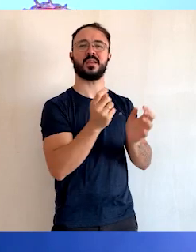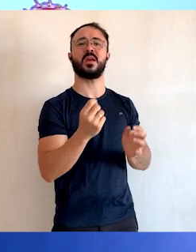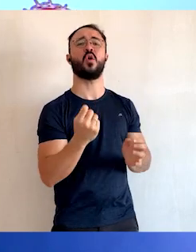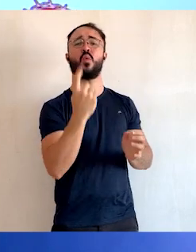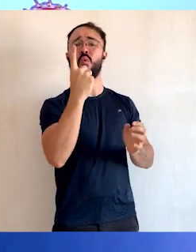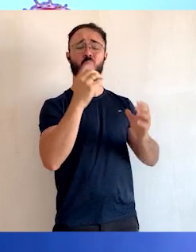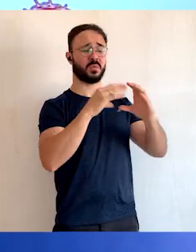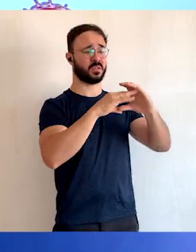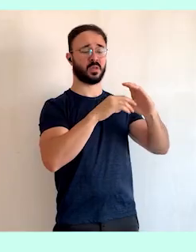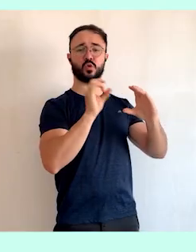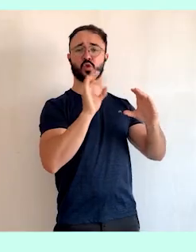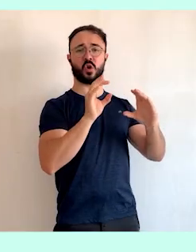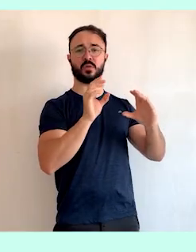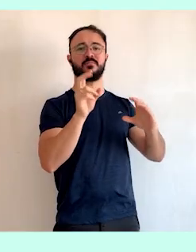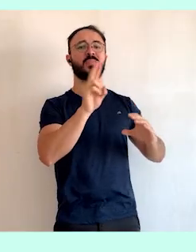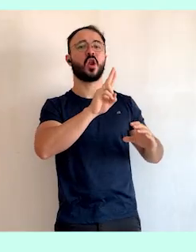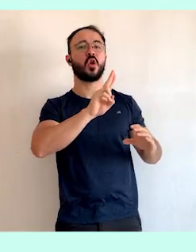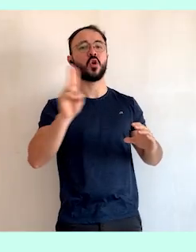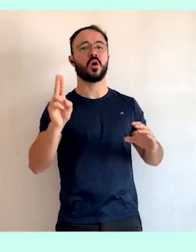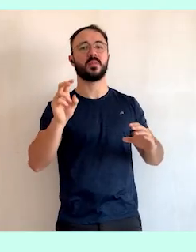unicelulares.